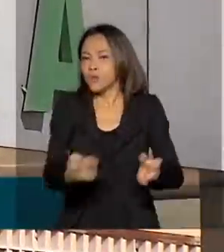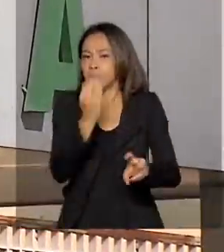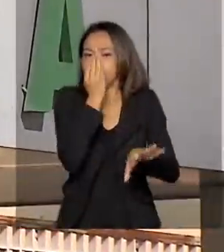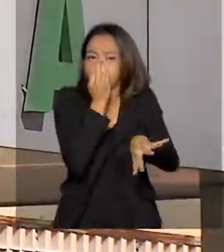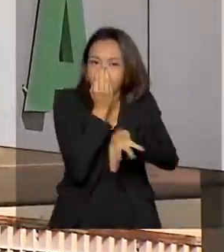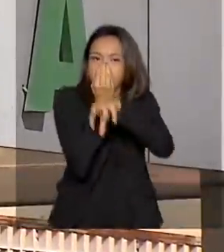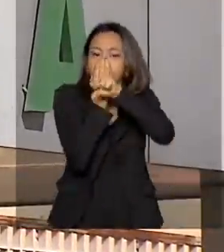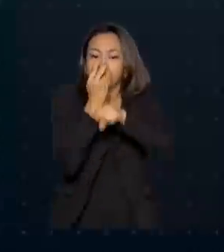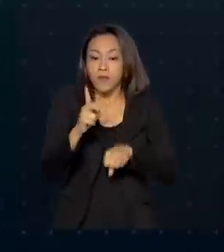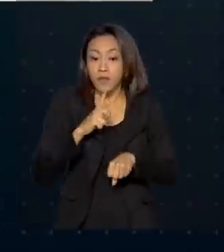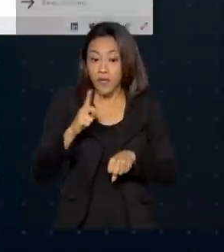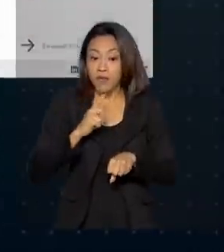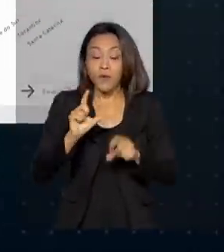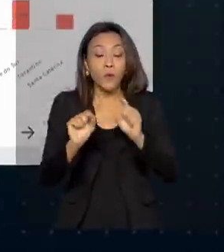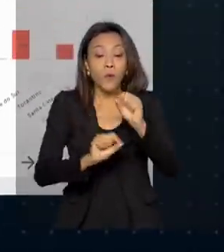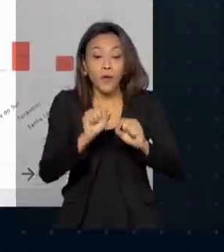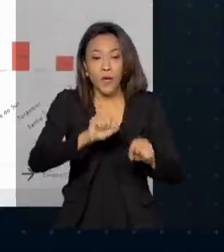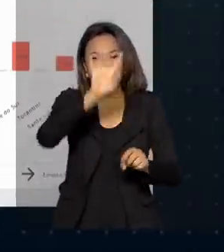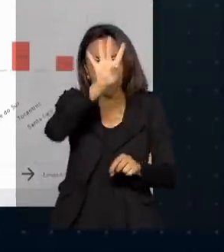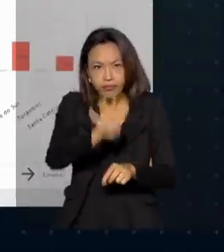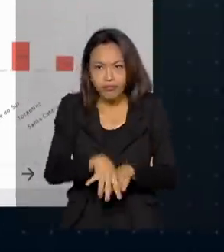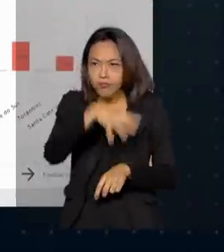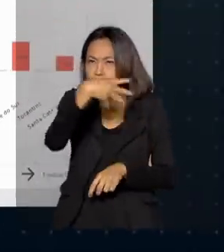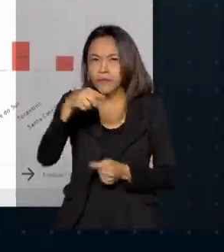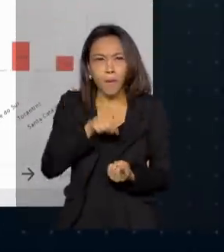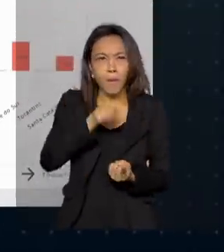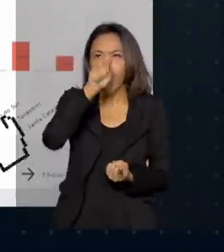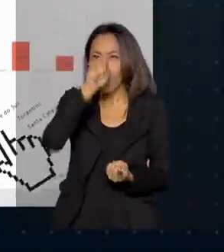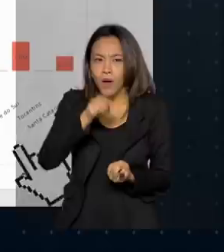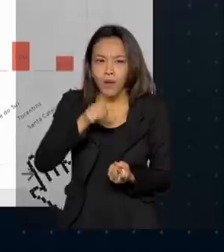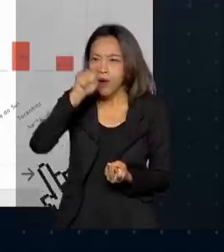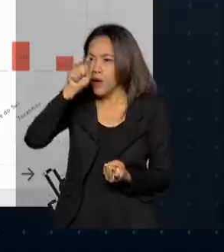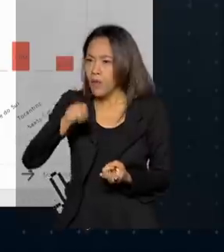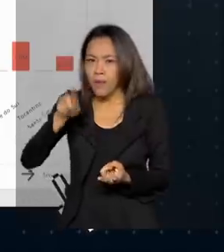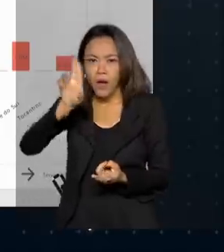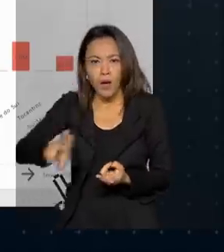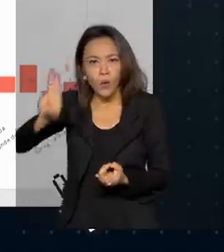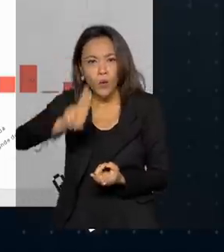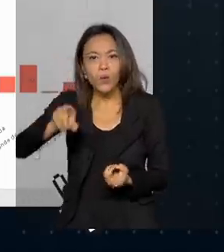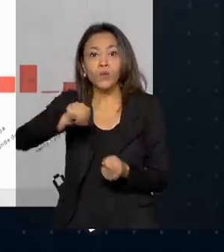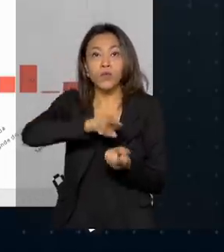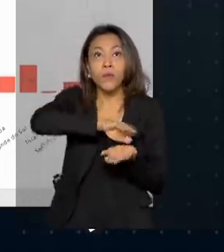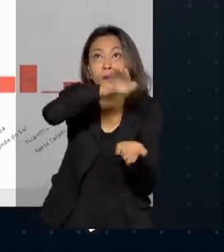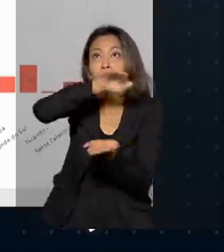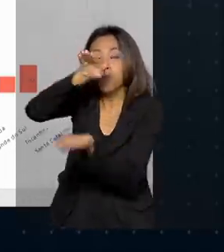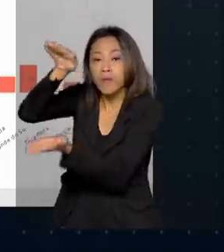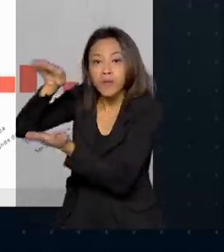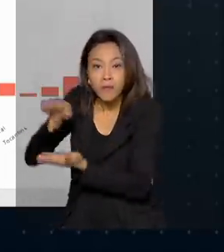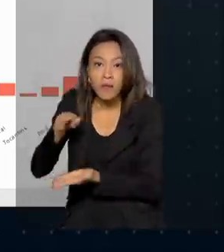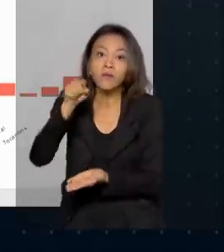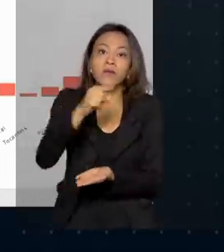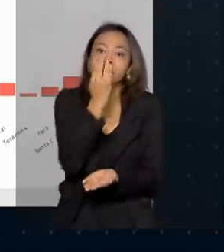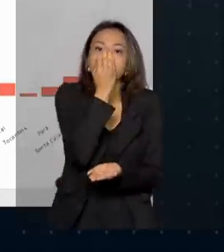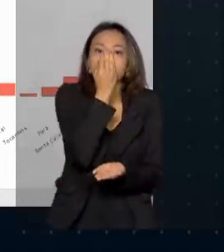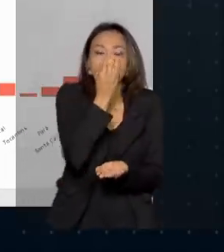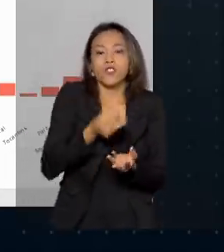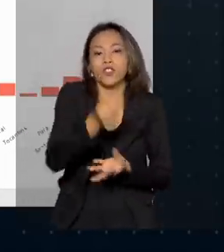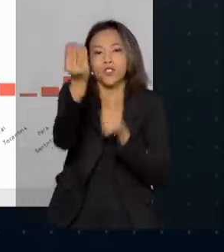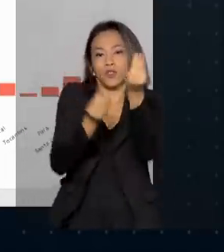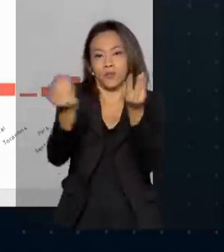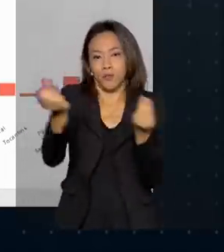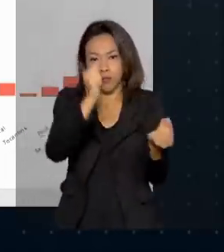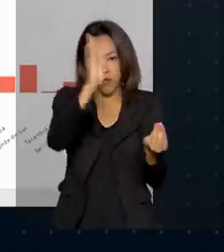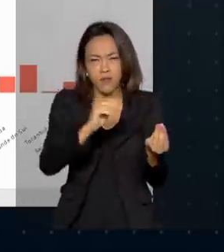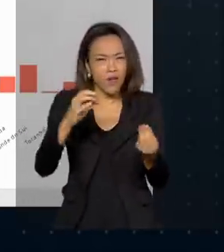disponibilizou um painel que permite acompanhar a produção, o consumo e a distribuição de oxigênio no Brasil. Os dados são